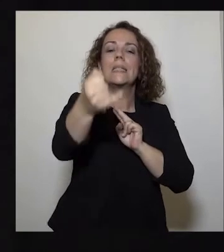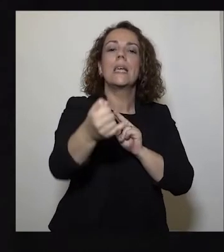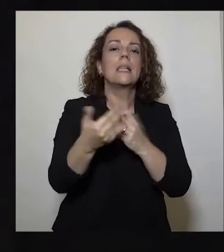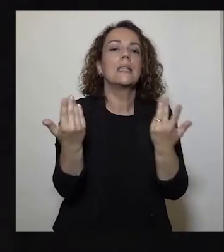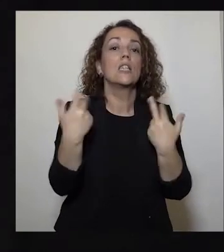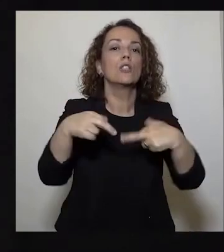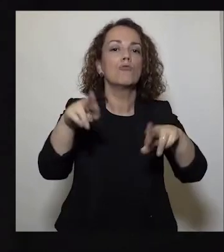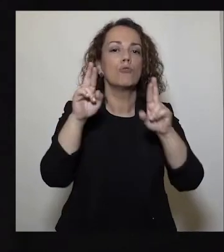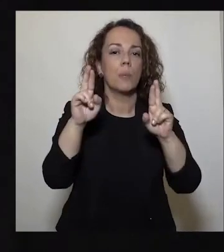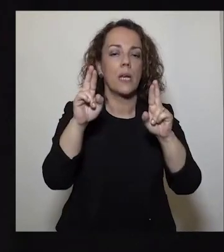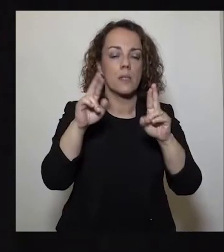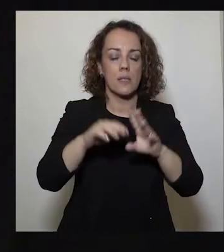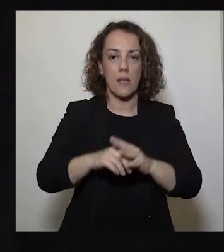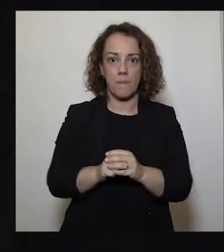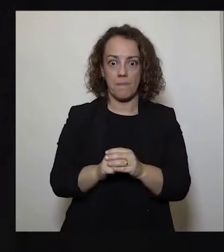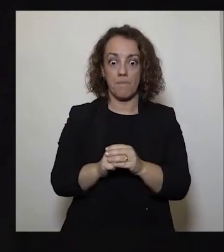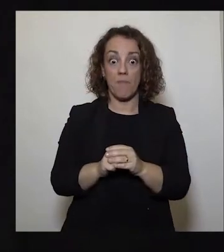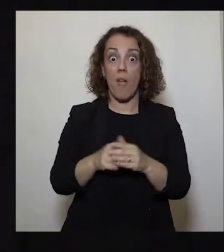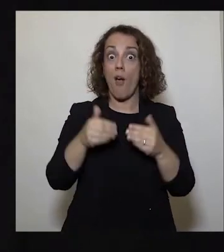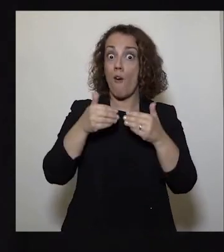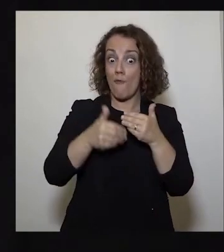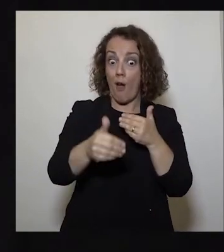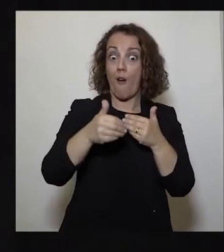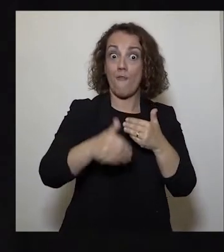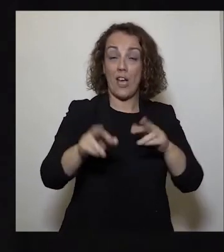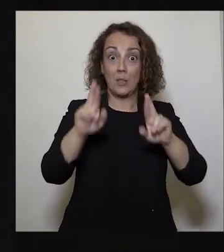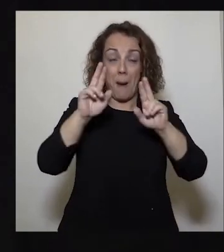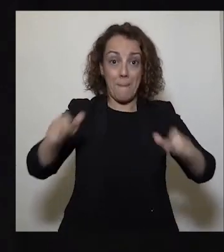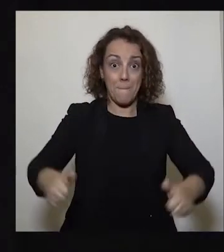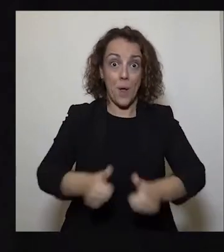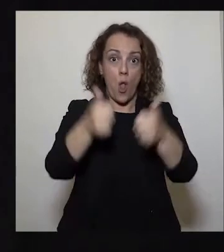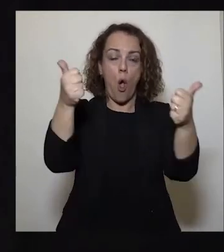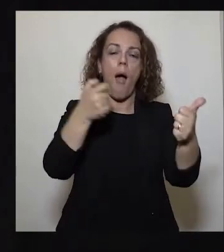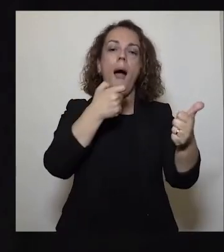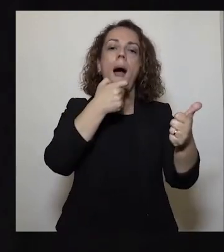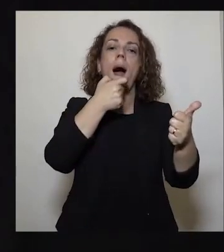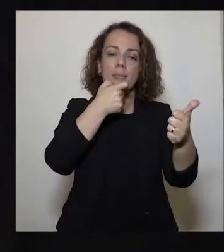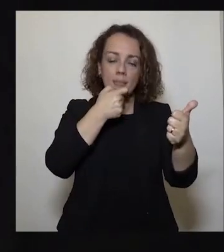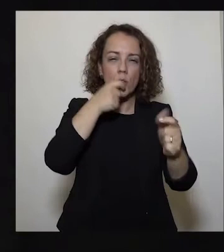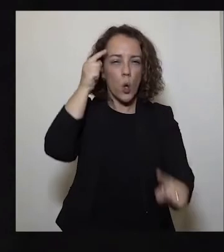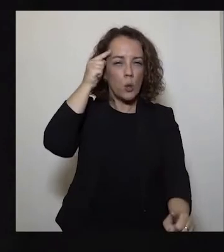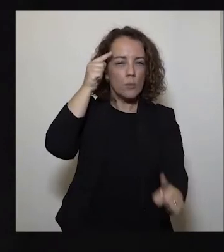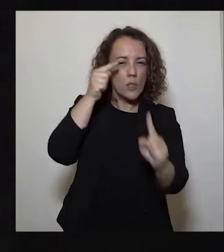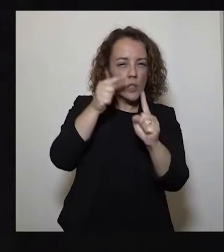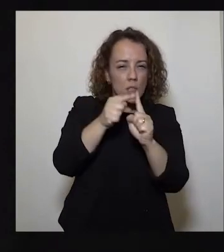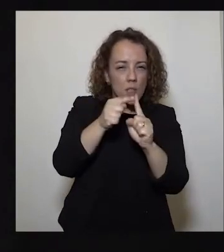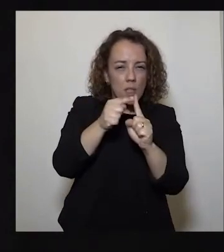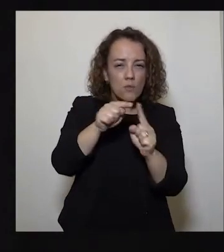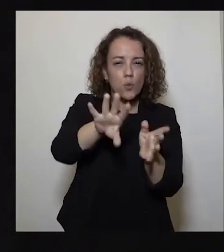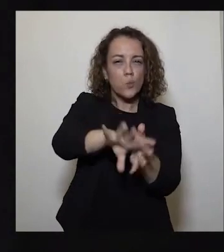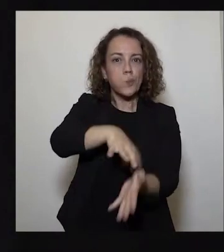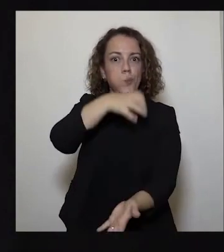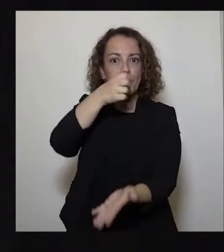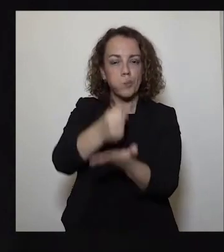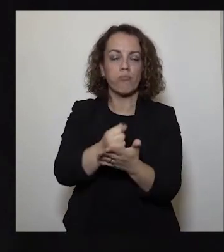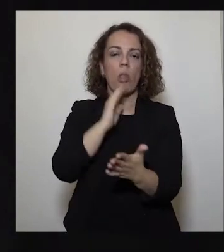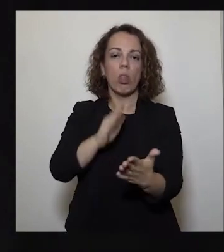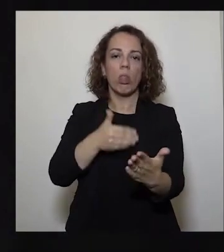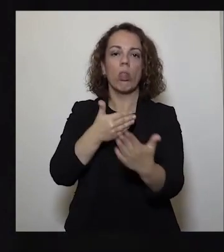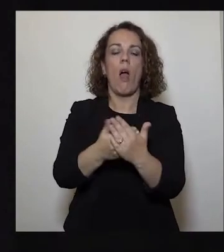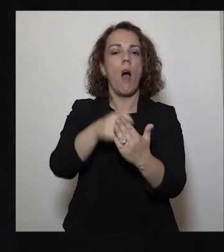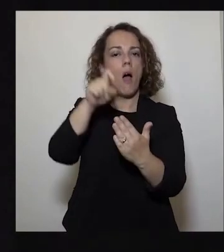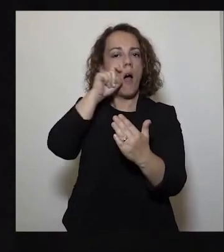melhor, quanto mais bem-sucedidos formos a atingir os objetivos na consolidação do